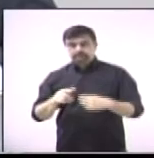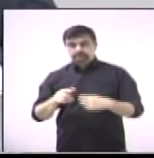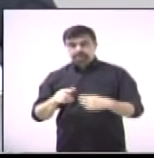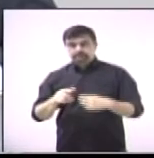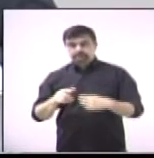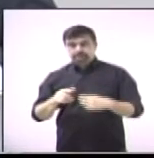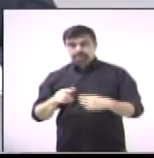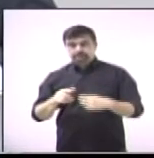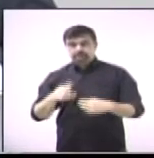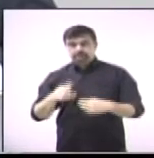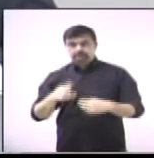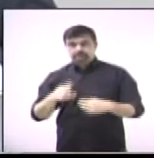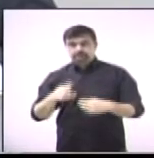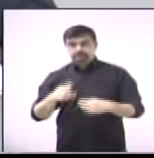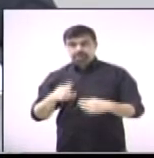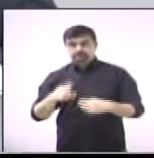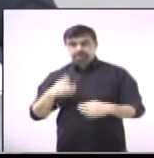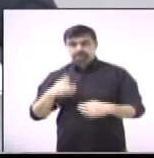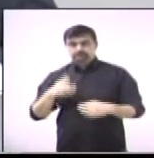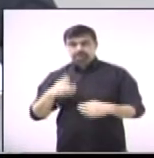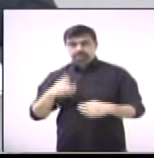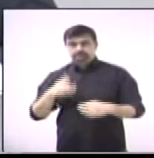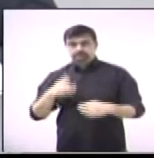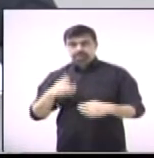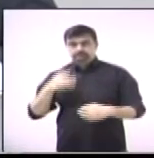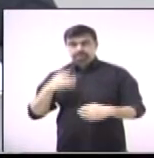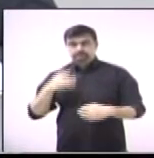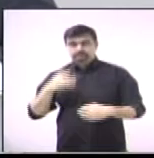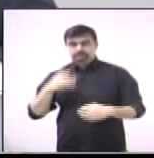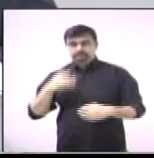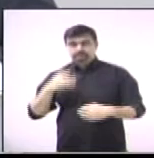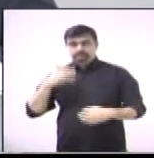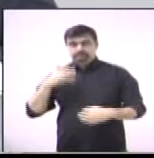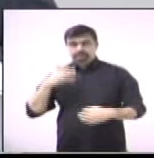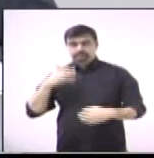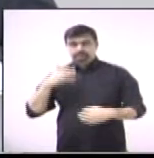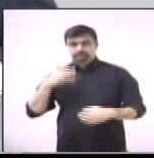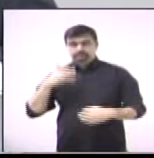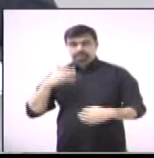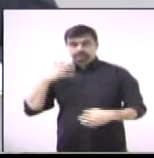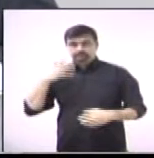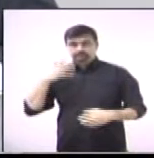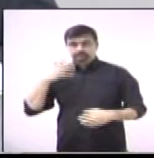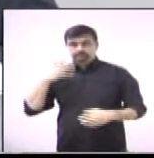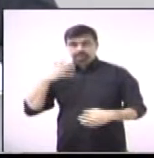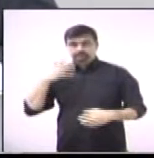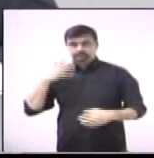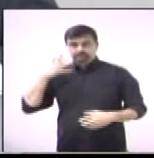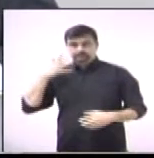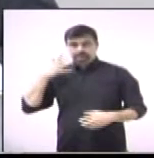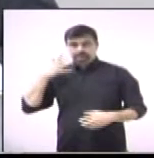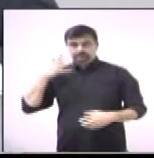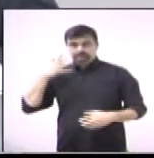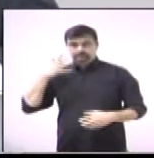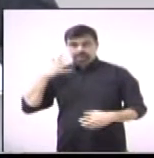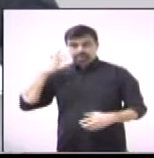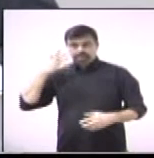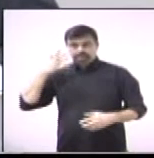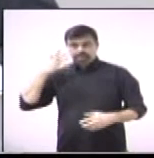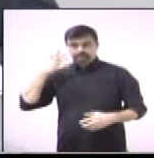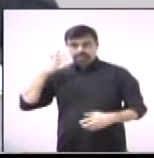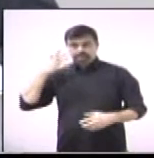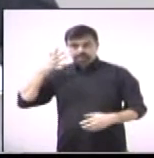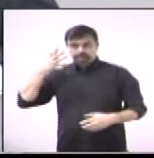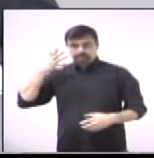que me sinto honrado e prazer de estar podendo transformar o Lions Clube de Paulínia em